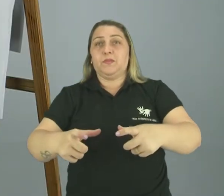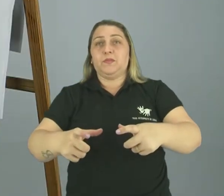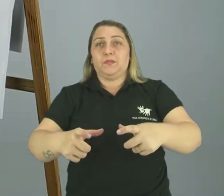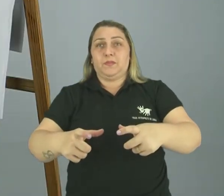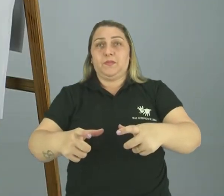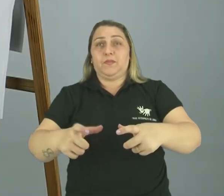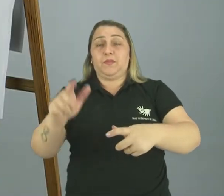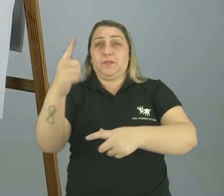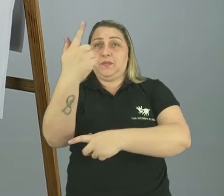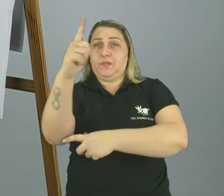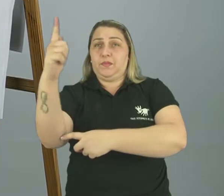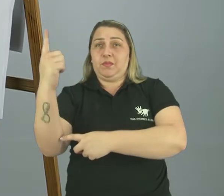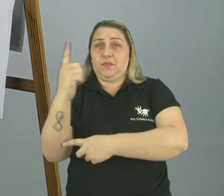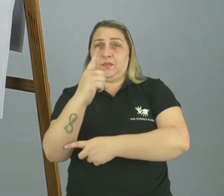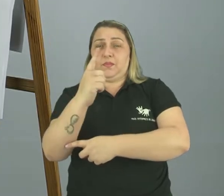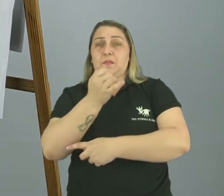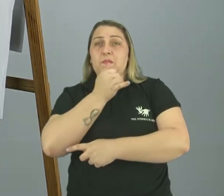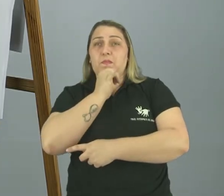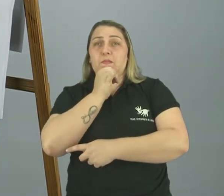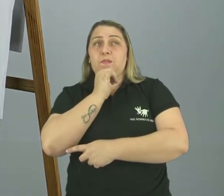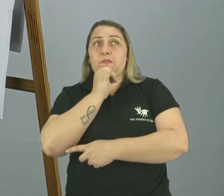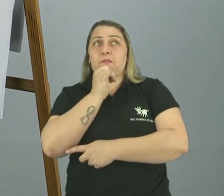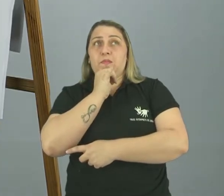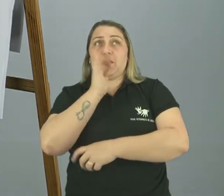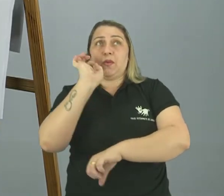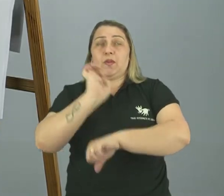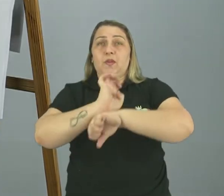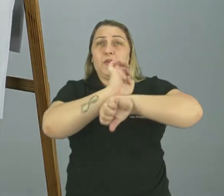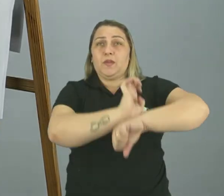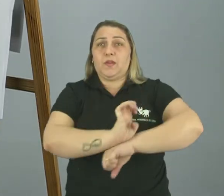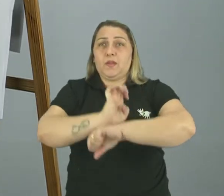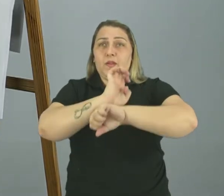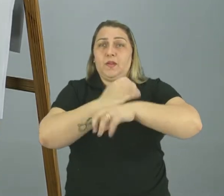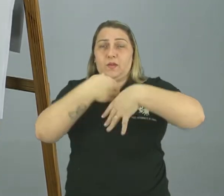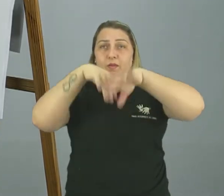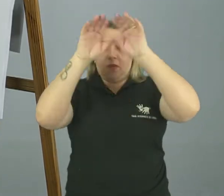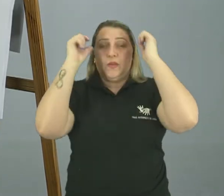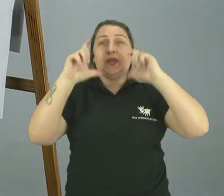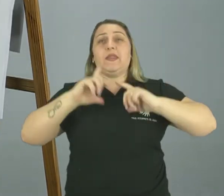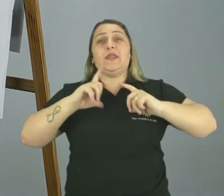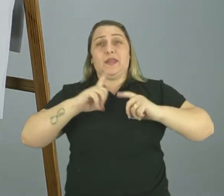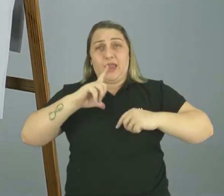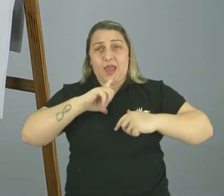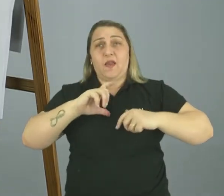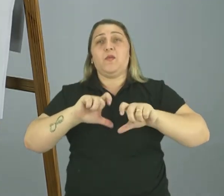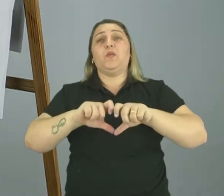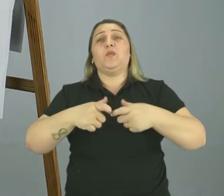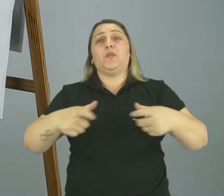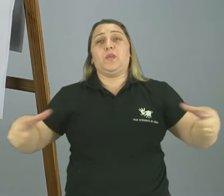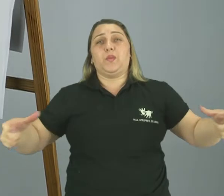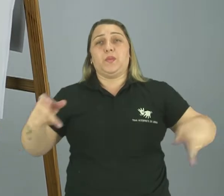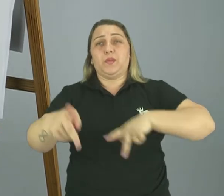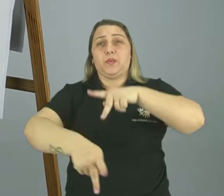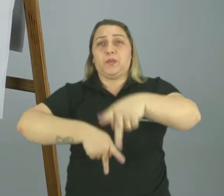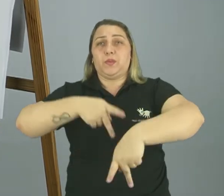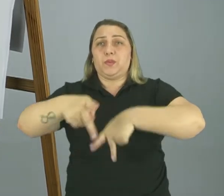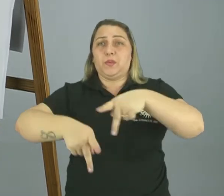geográfico, por exemplo, o estado do Acre, eu digo que houve um crescimento populacional.